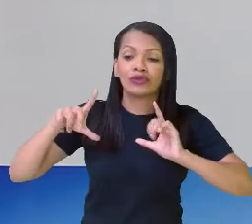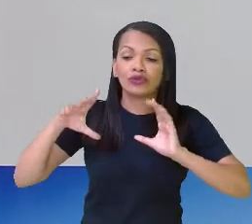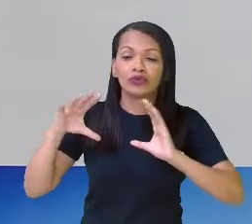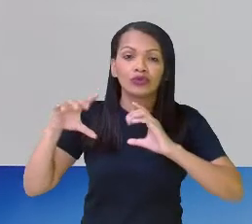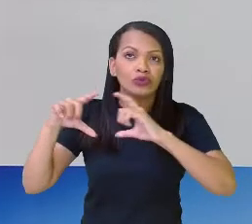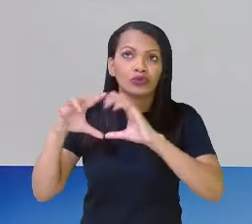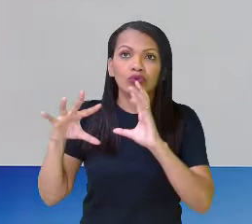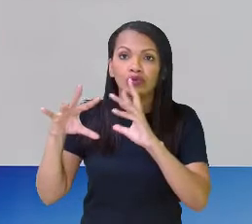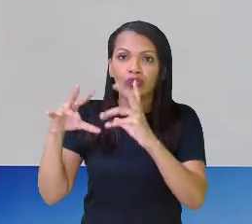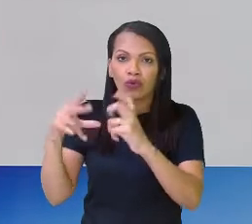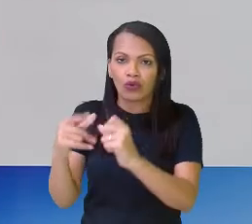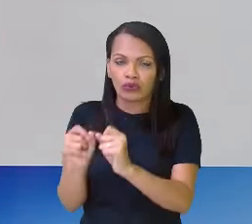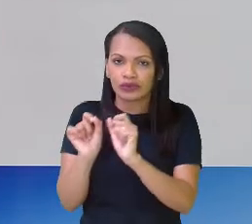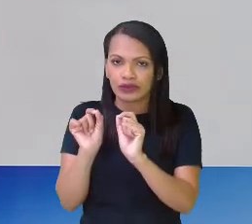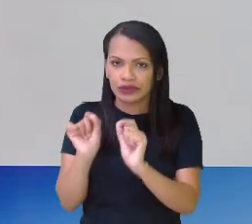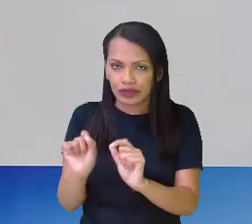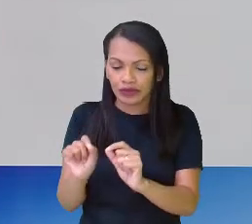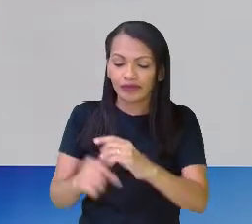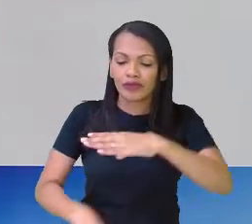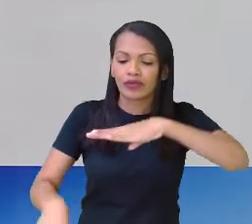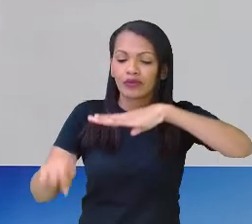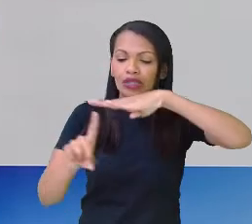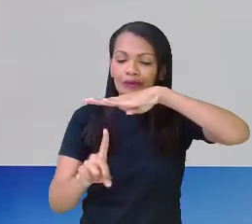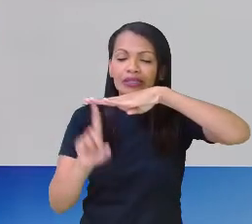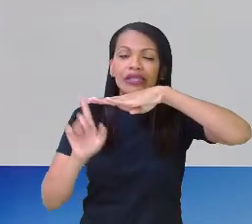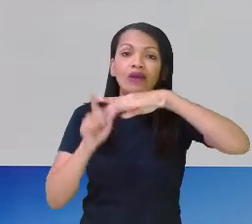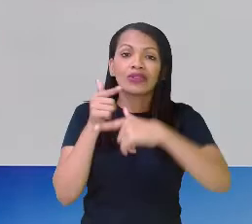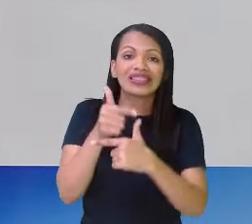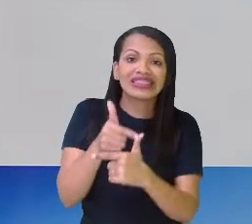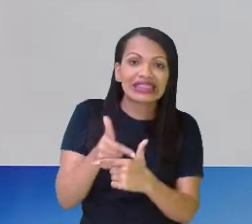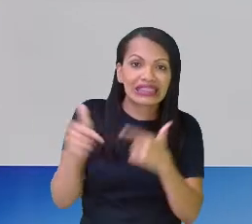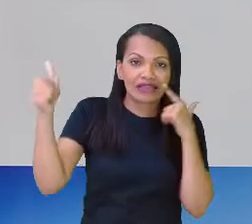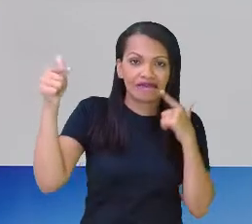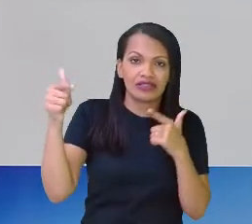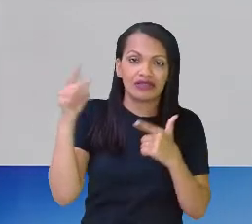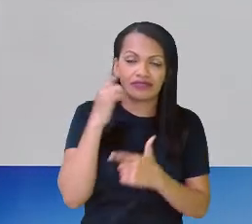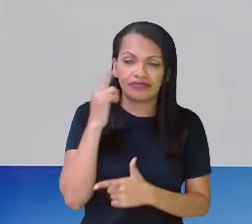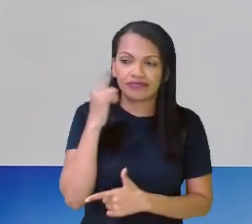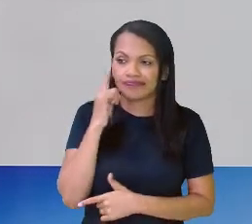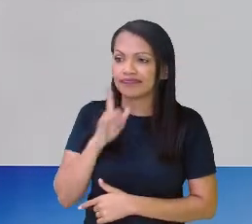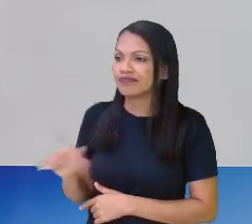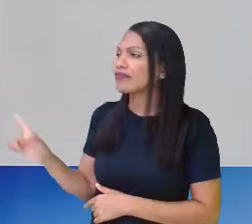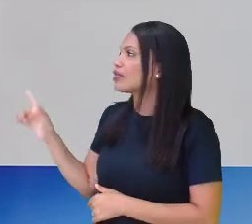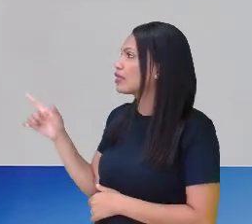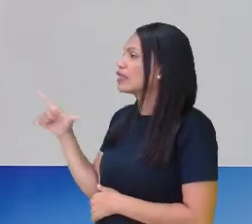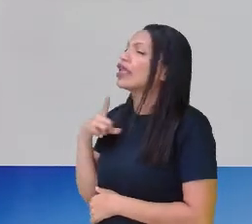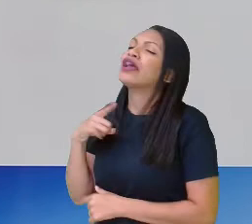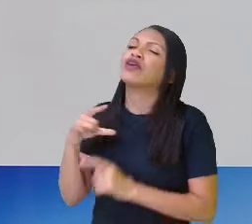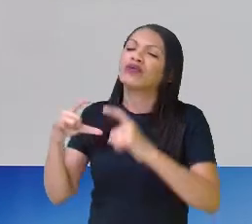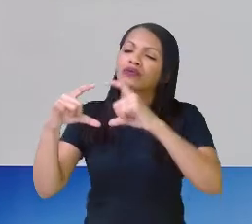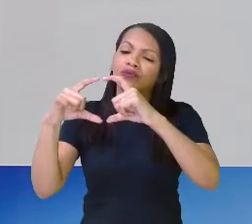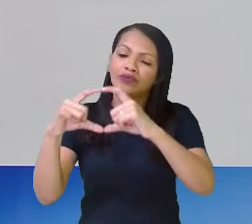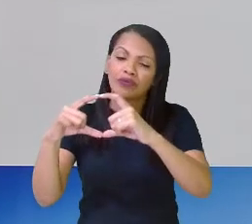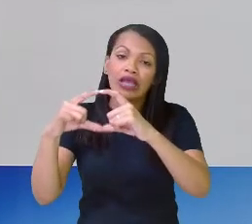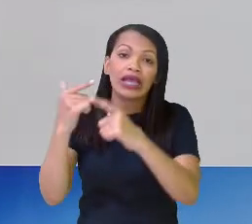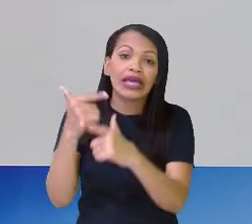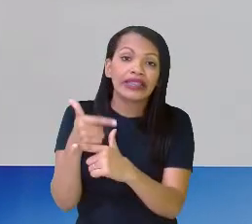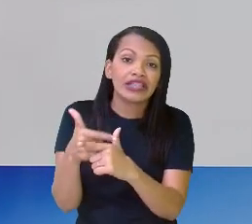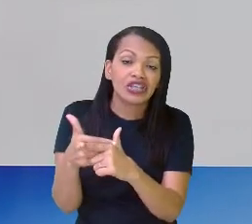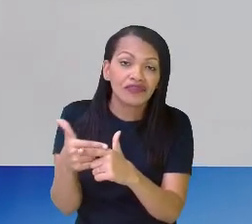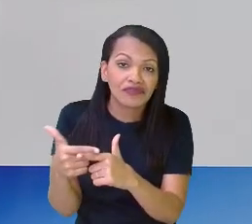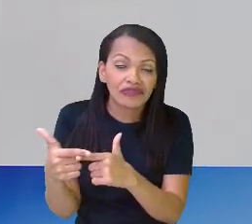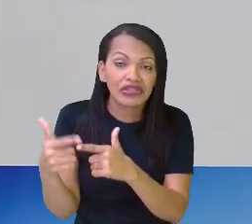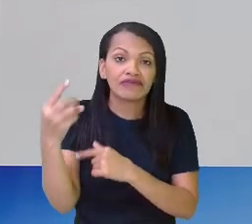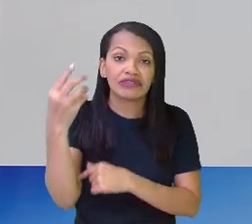denominador representa em quantas partes eu dividi no total. Eu tenho o inteiro que foi dividido em um